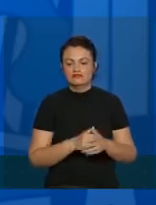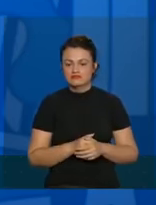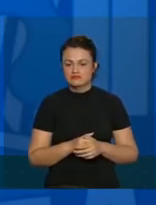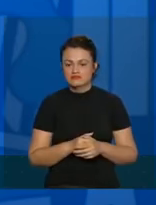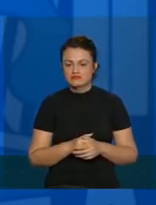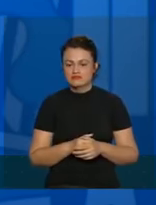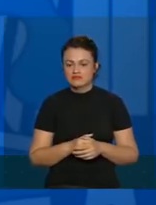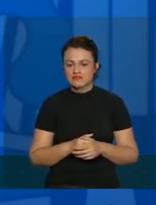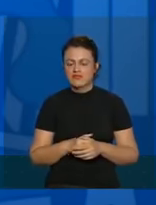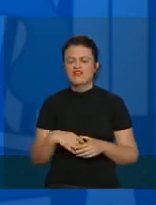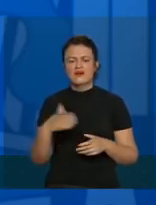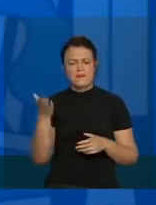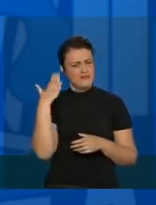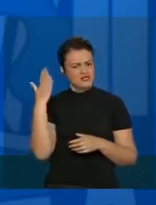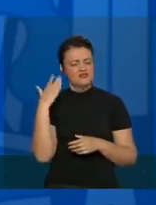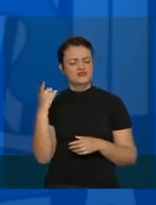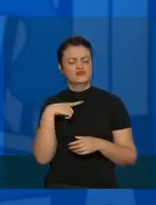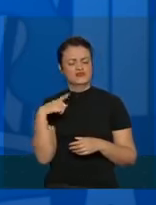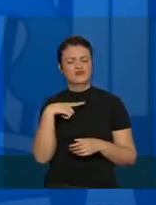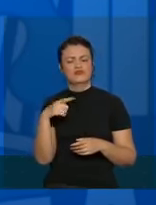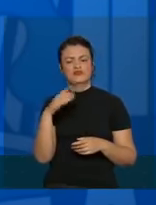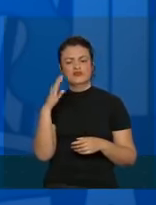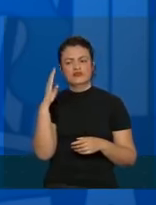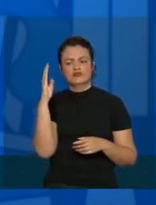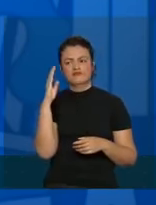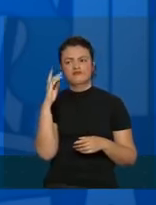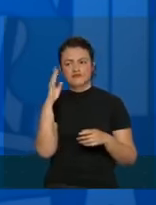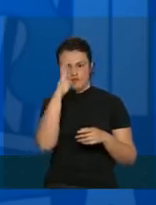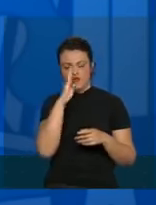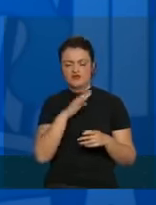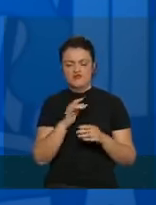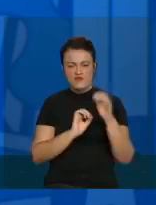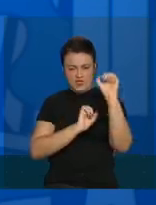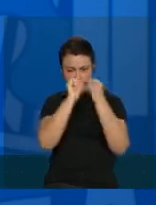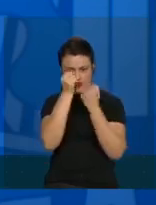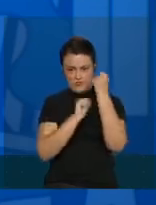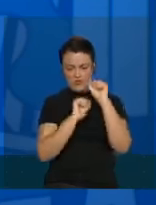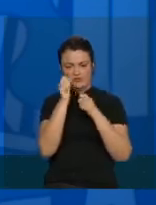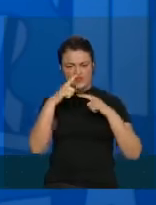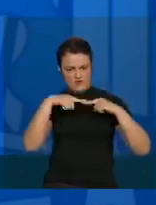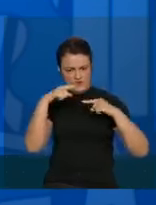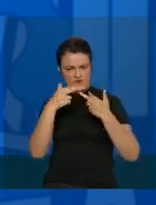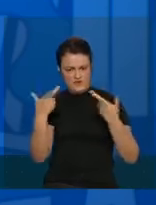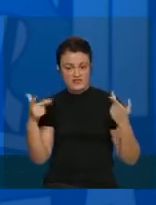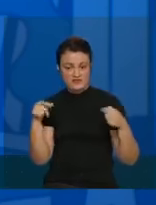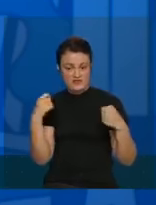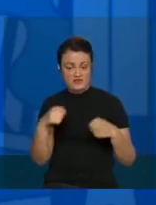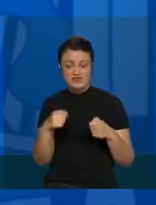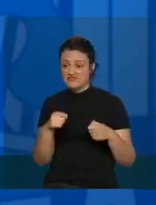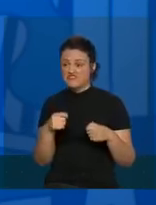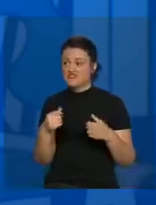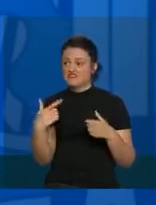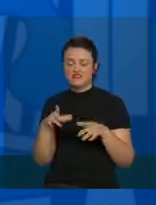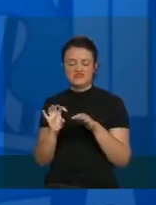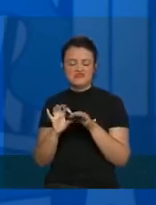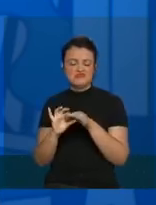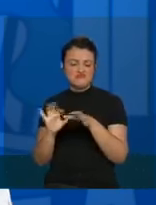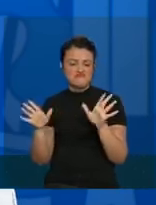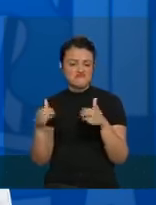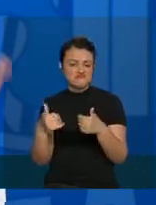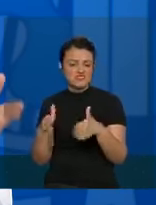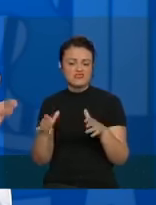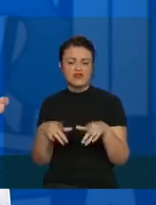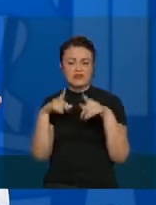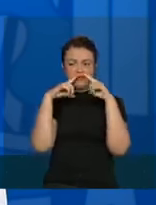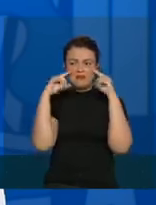Nós já tivemos, no passado, no Brasil, alguma indústria desses itens e fomos abrindo mão, porque uma